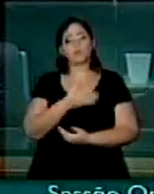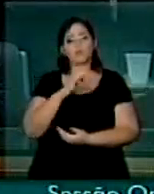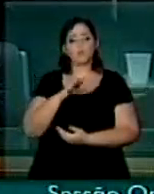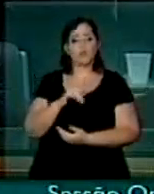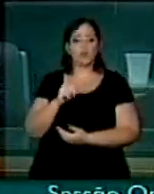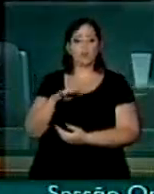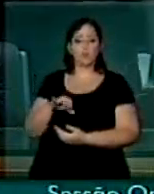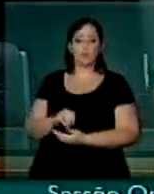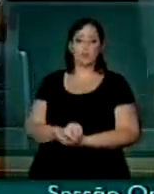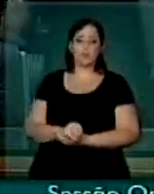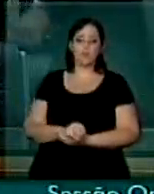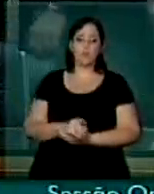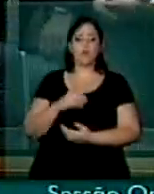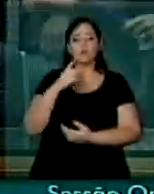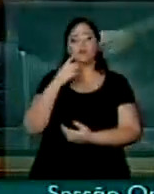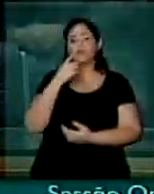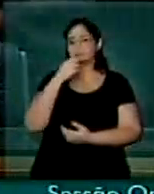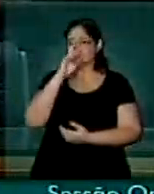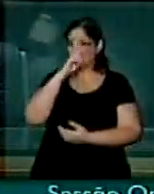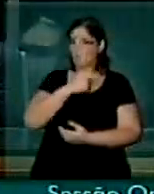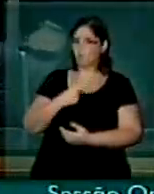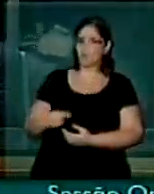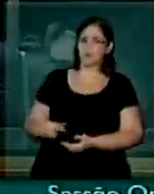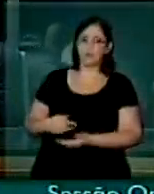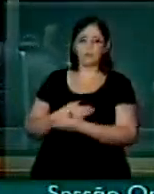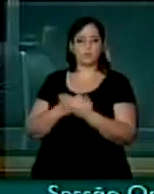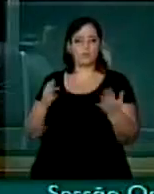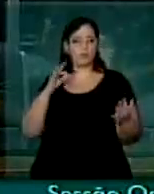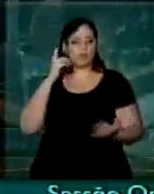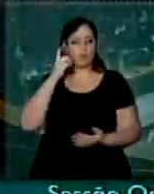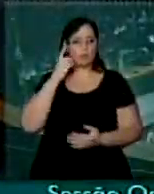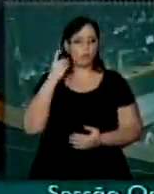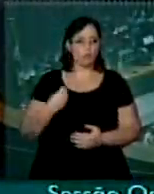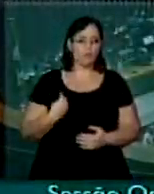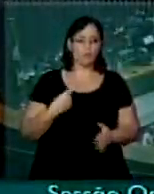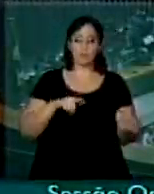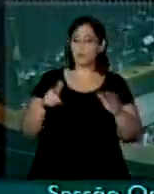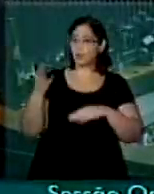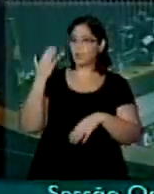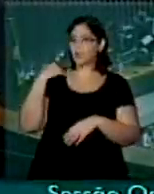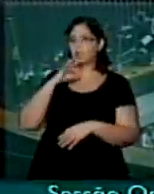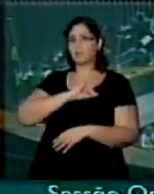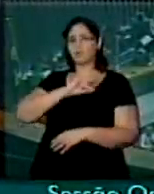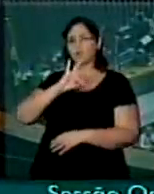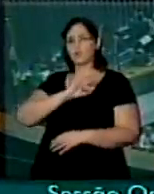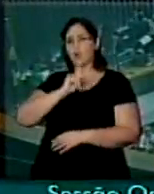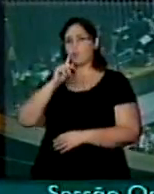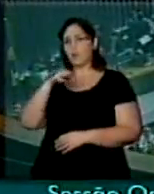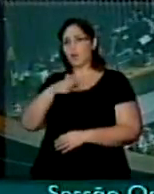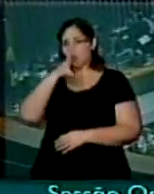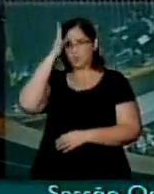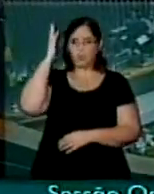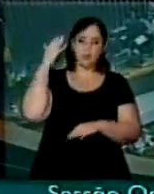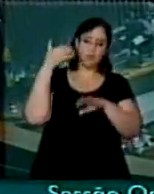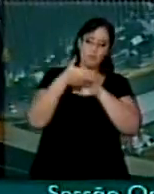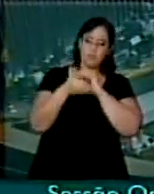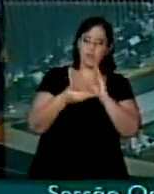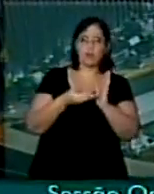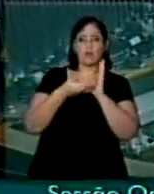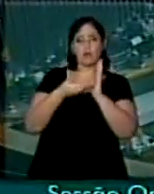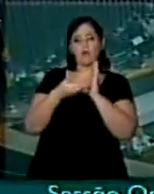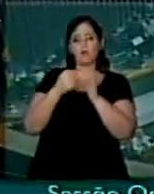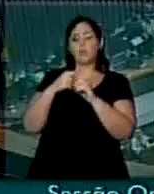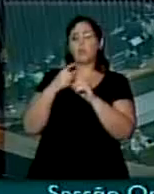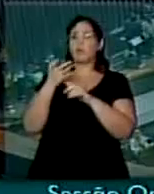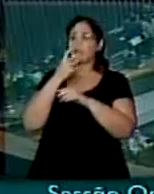Senhor presidente, senhores deputados, senhoras deputadas, semana passada os policiais militares, bombeiros militares estiveram nesta casa para